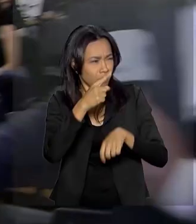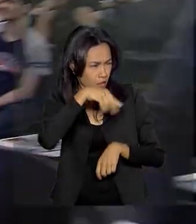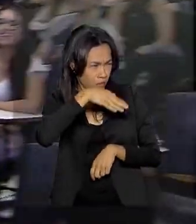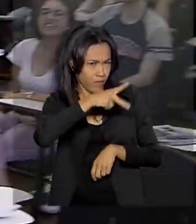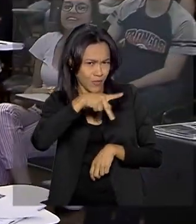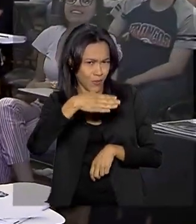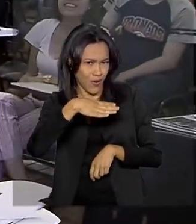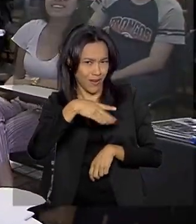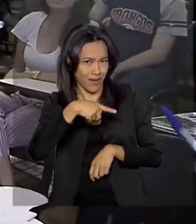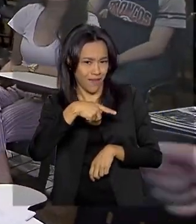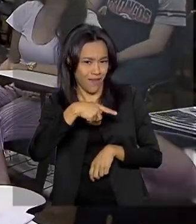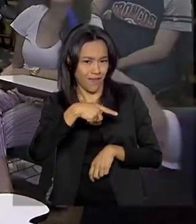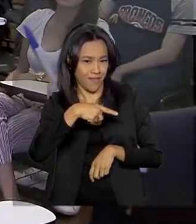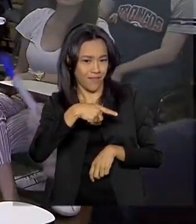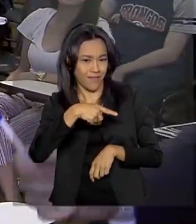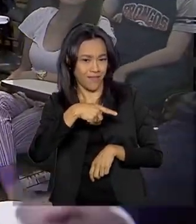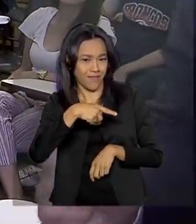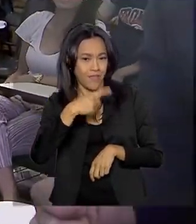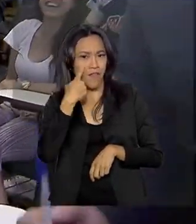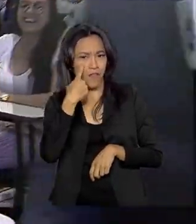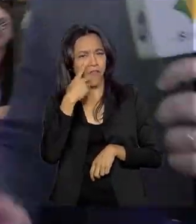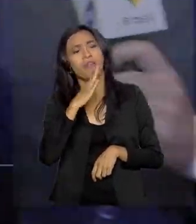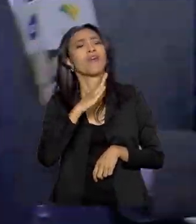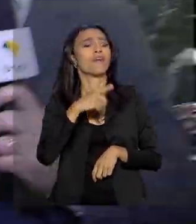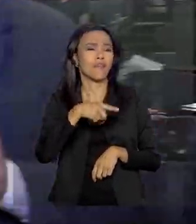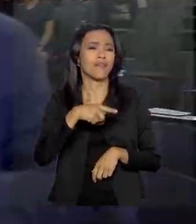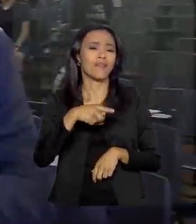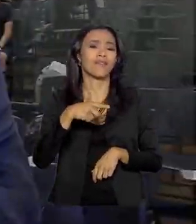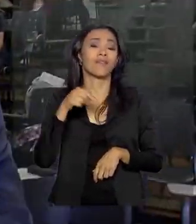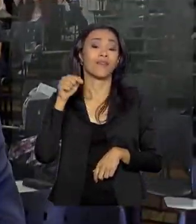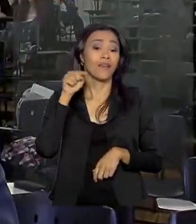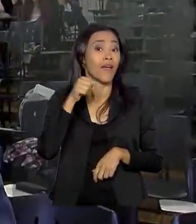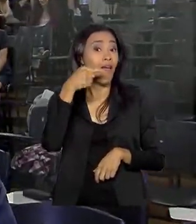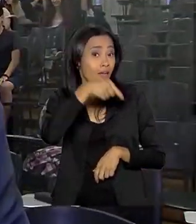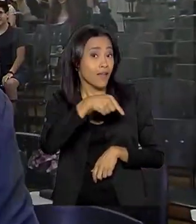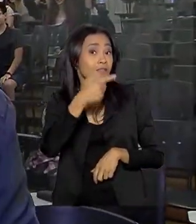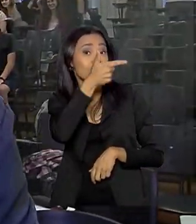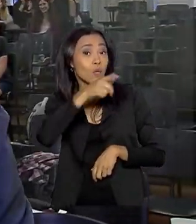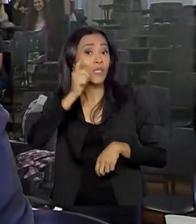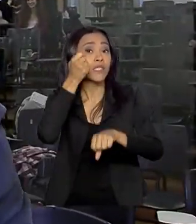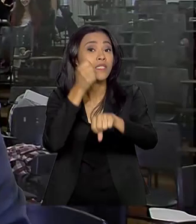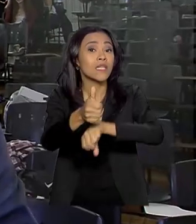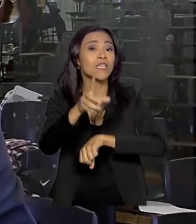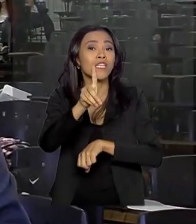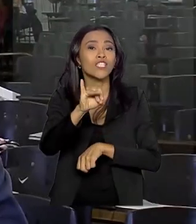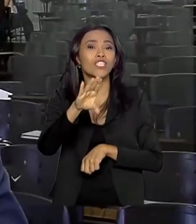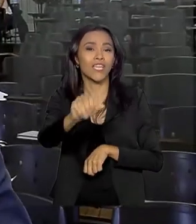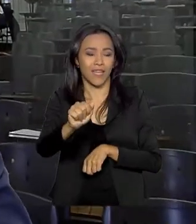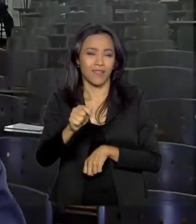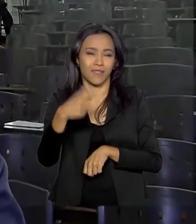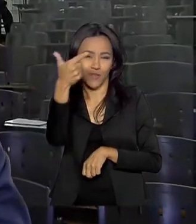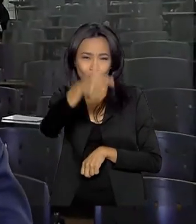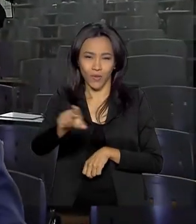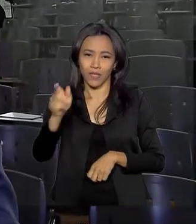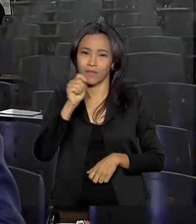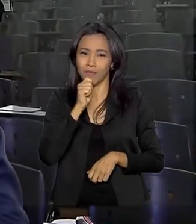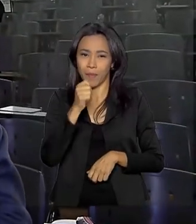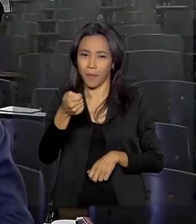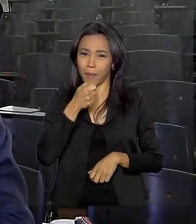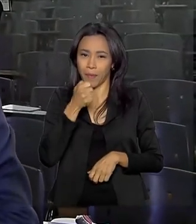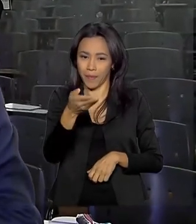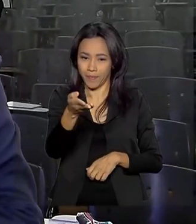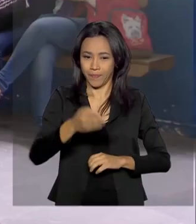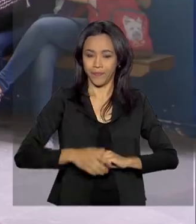professor? Vamos ver essa e outras dicas na reportagem de Pablo Mundi.